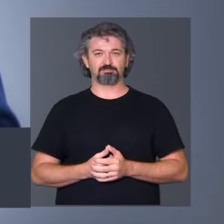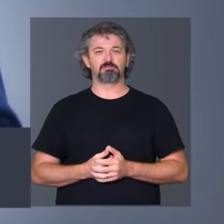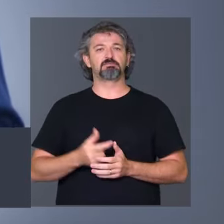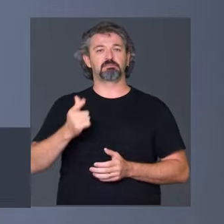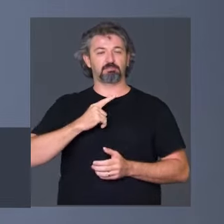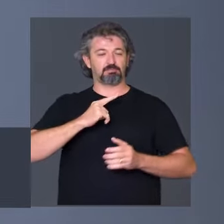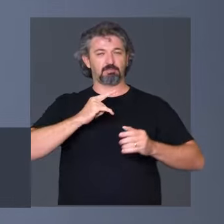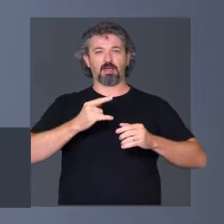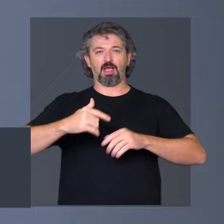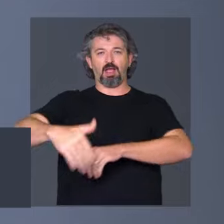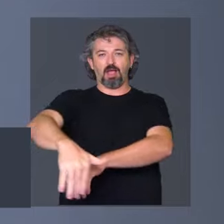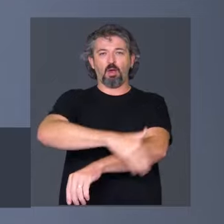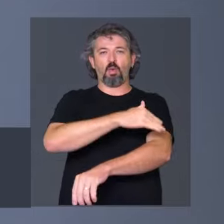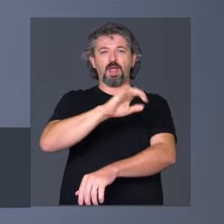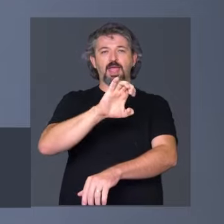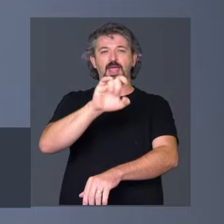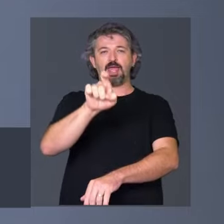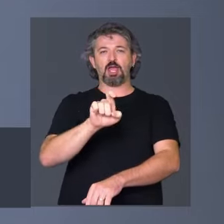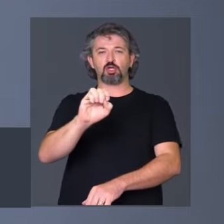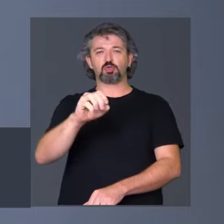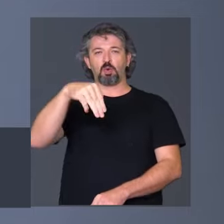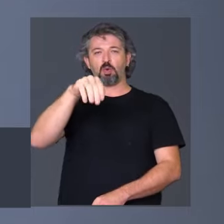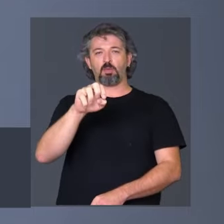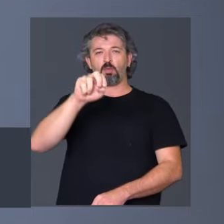Tinha o eixo monumental.